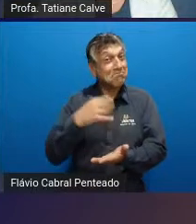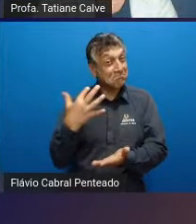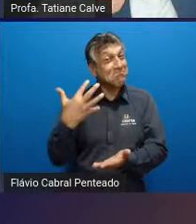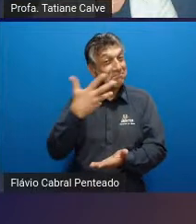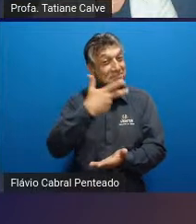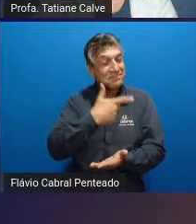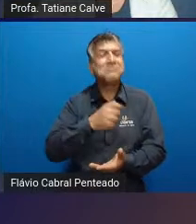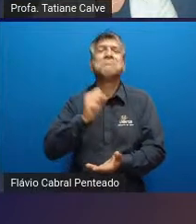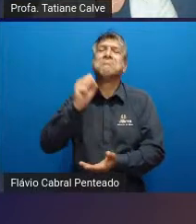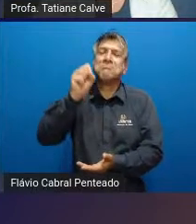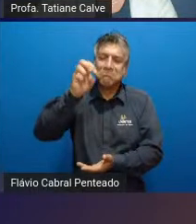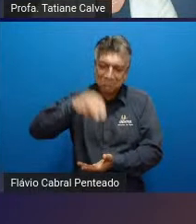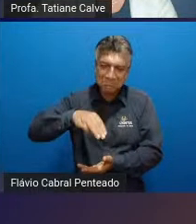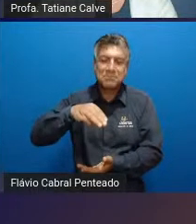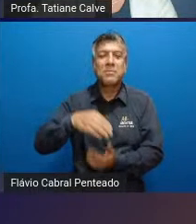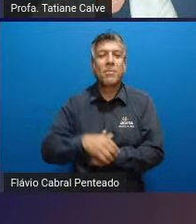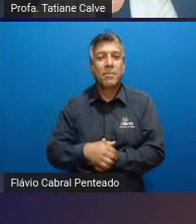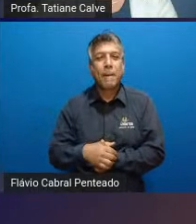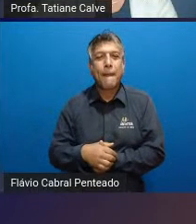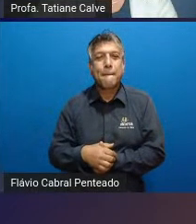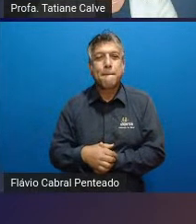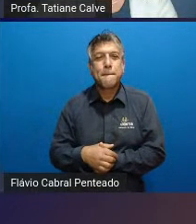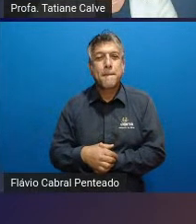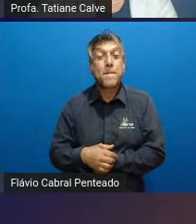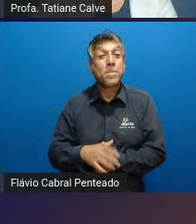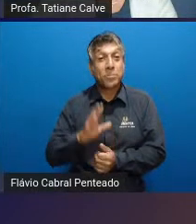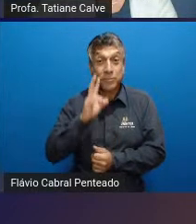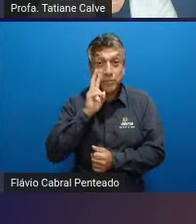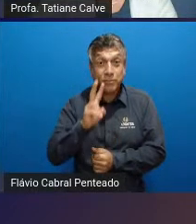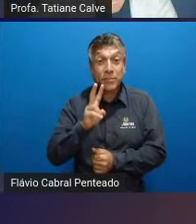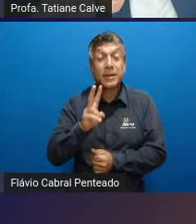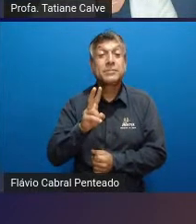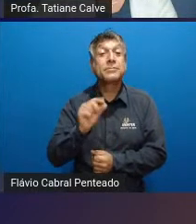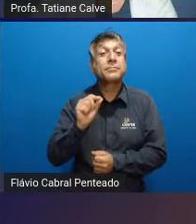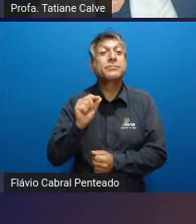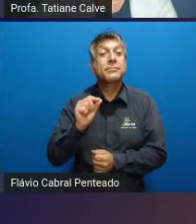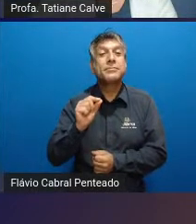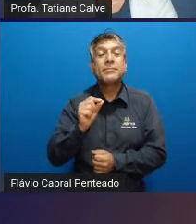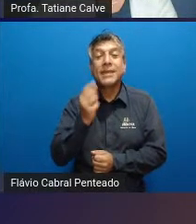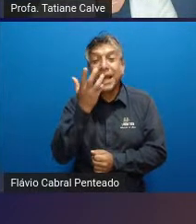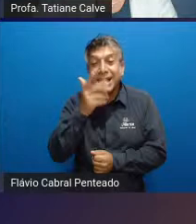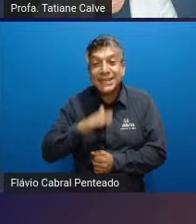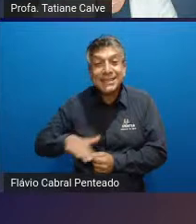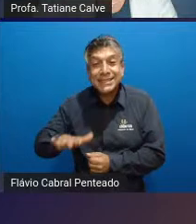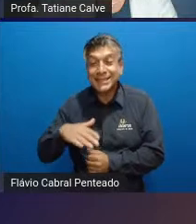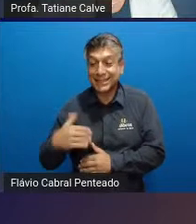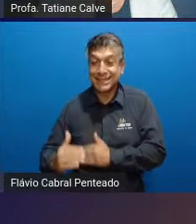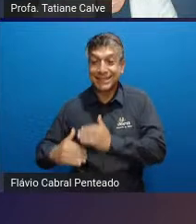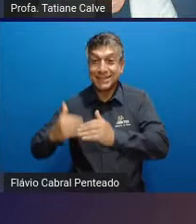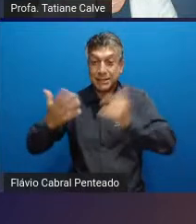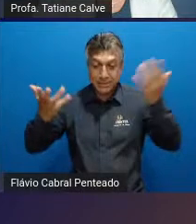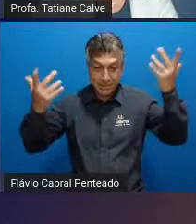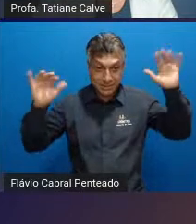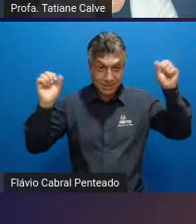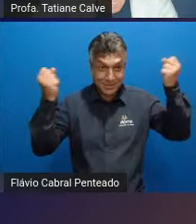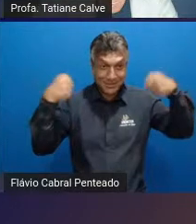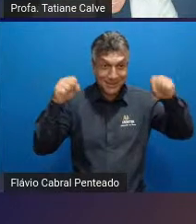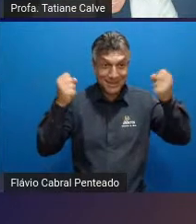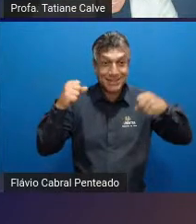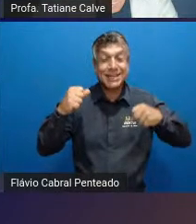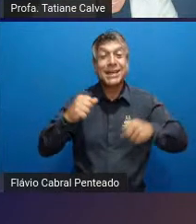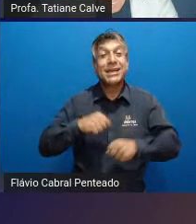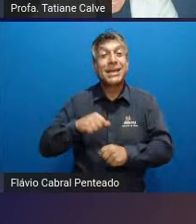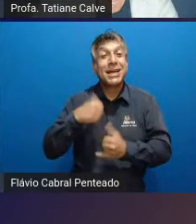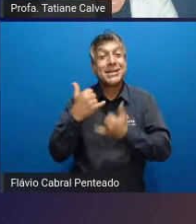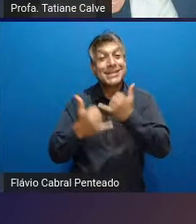sim né então vamos lá o tópico é a infância o desenvolvimento motor e o lúdico no balé